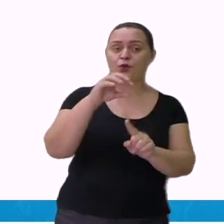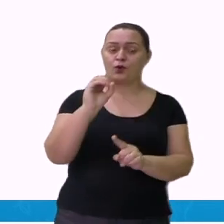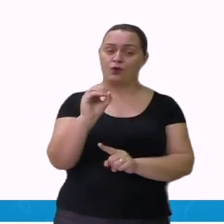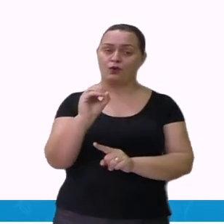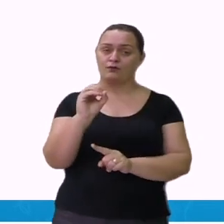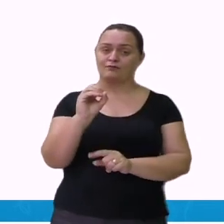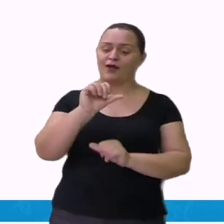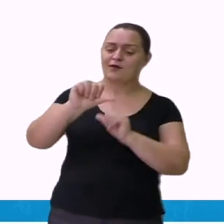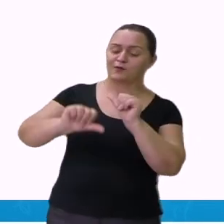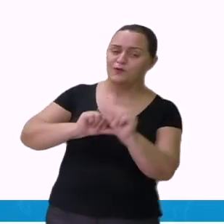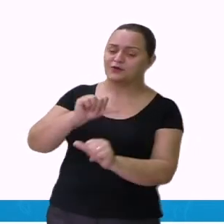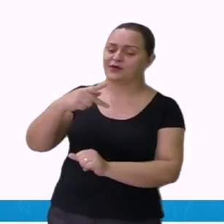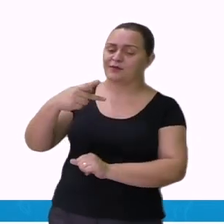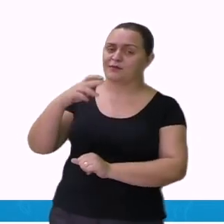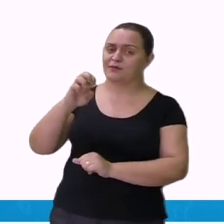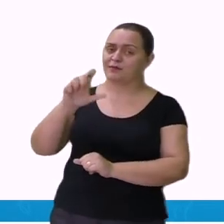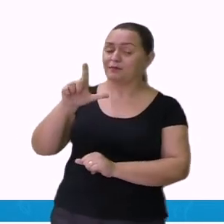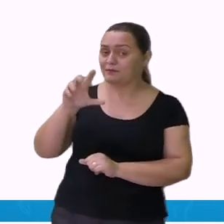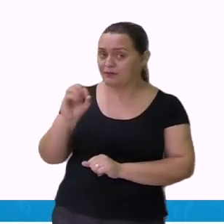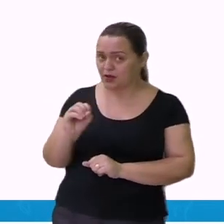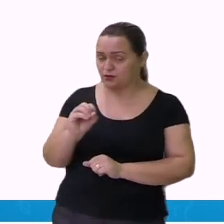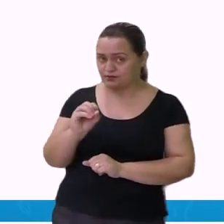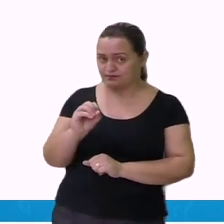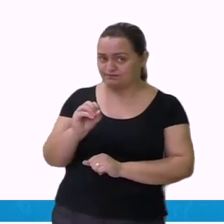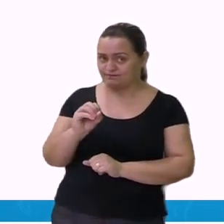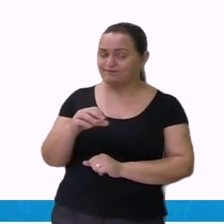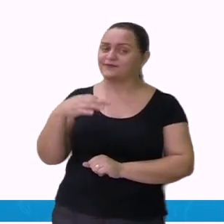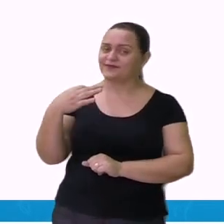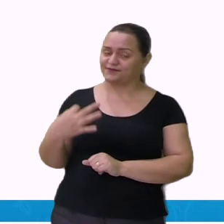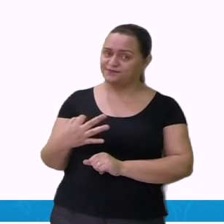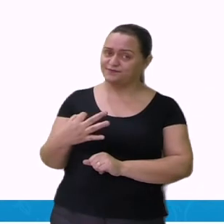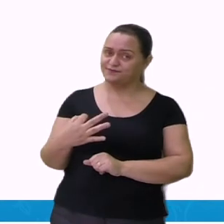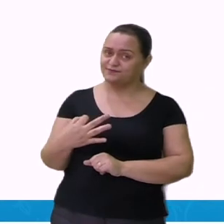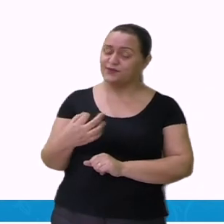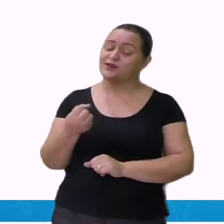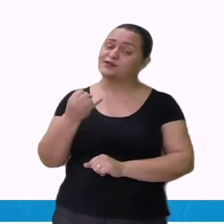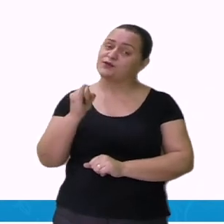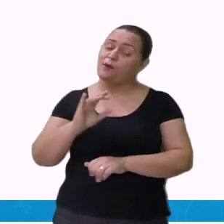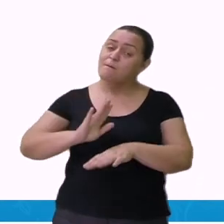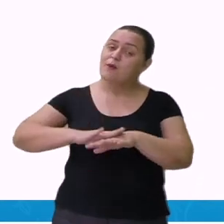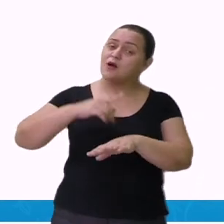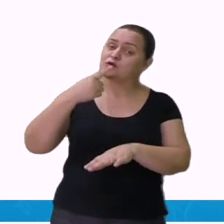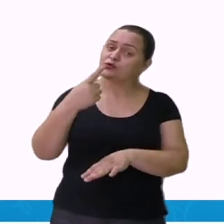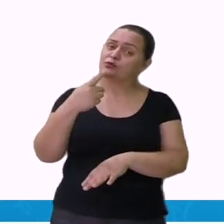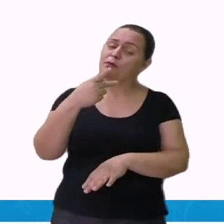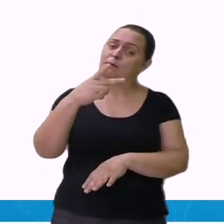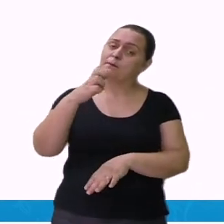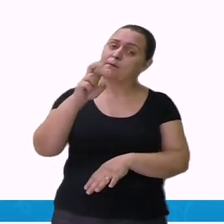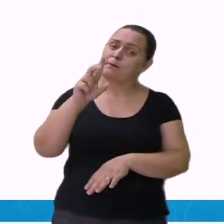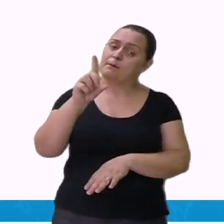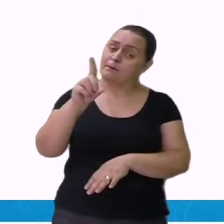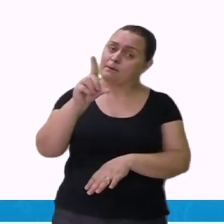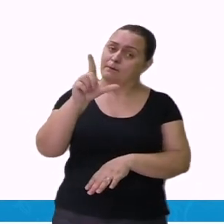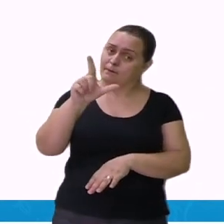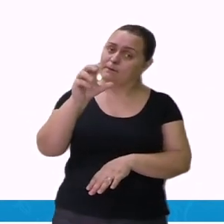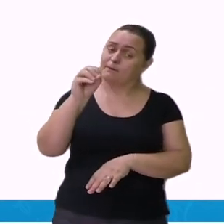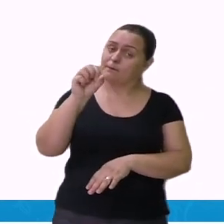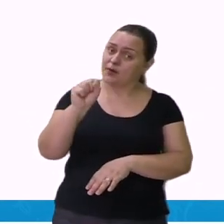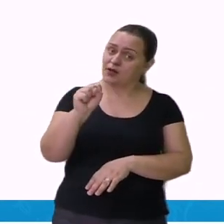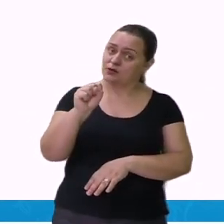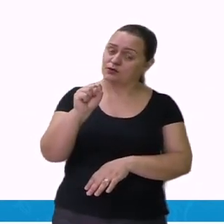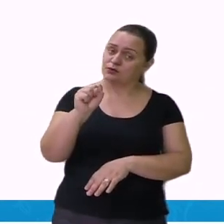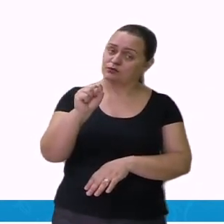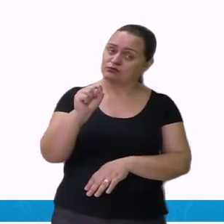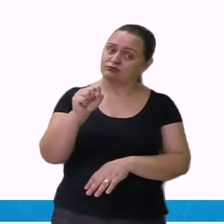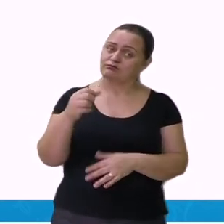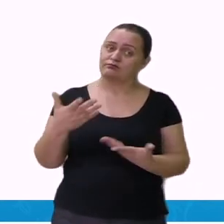Por mais O, pelo. Se for para o plural, pelos. D mais uns,